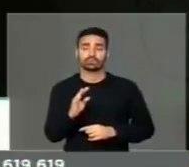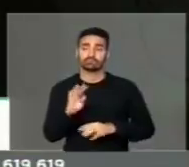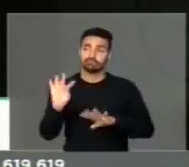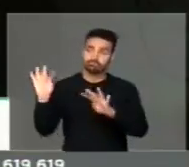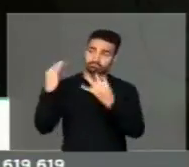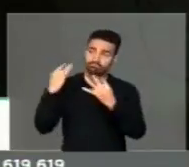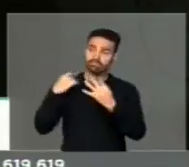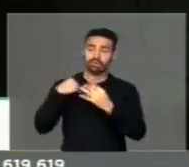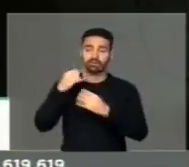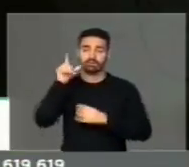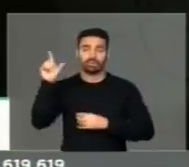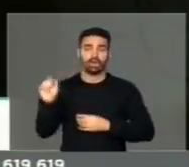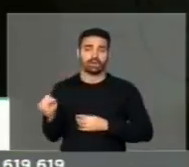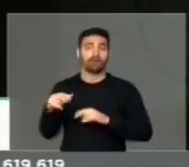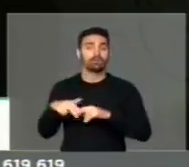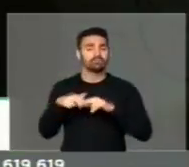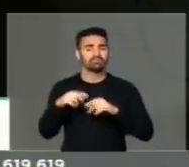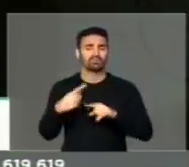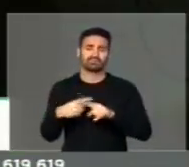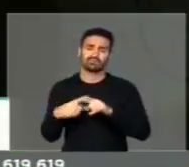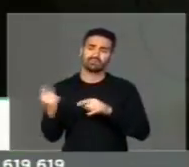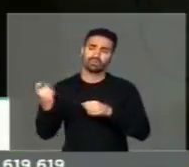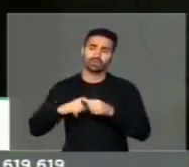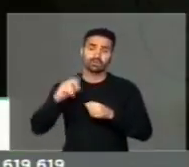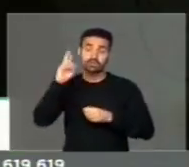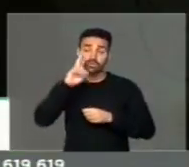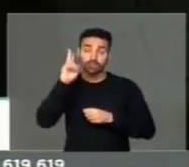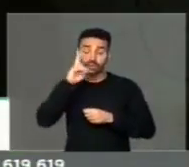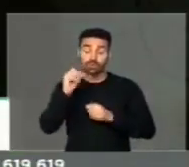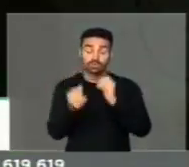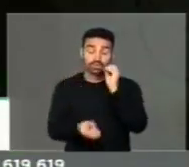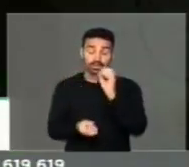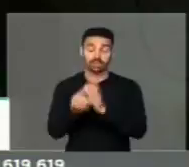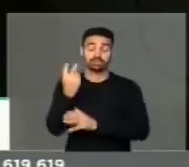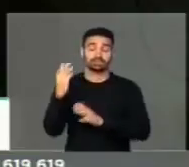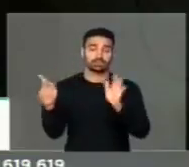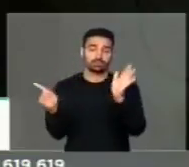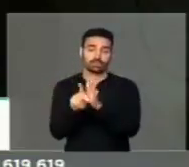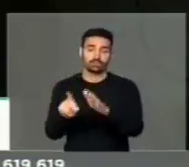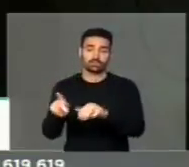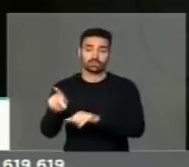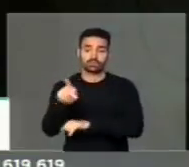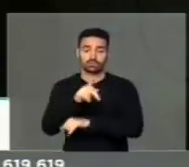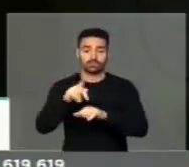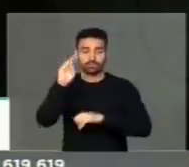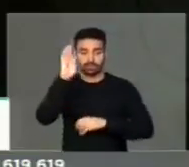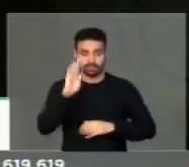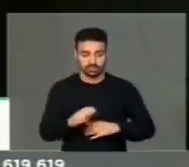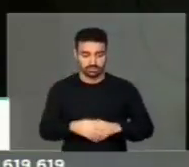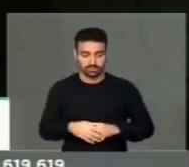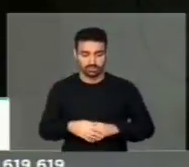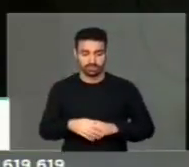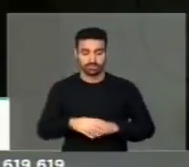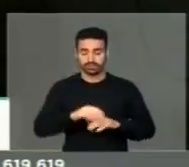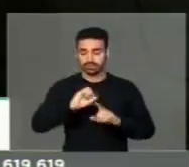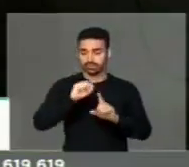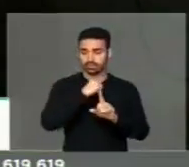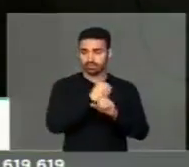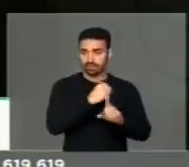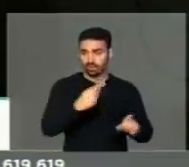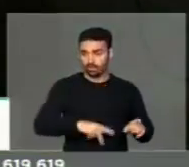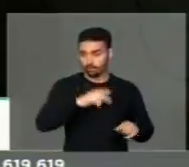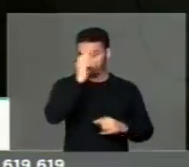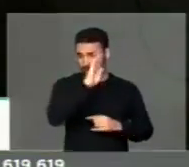a gente retome a grande história de fundação e de criação desse país. A sociedade brasileira